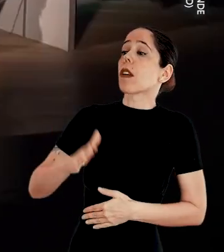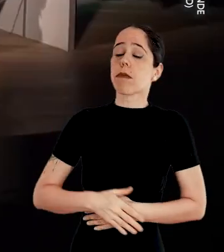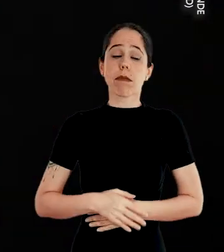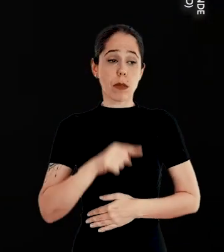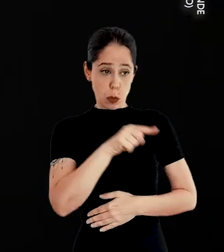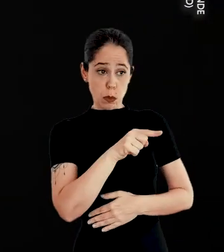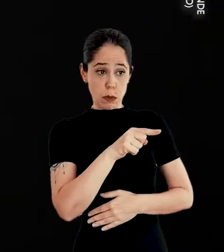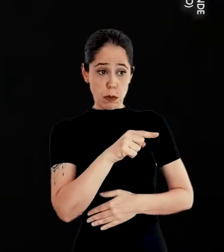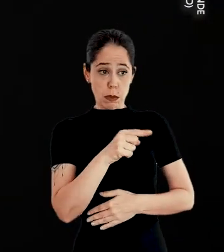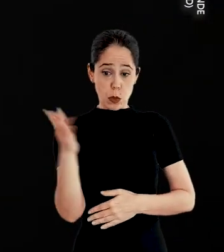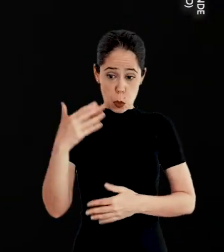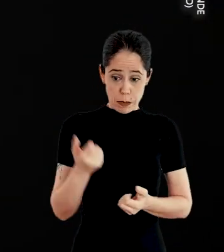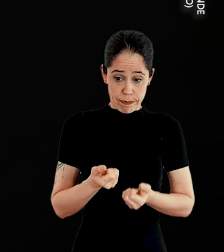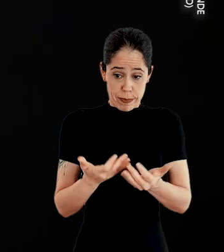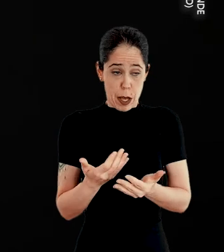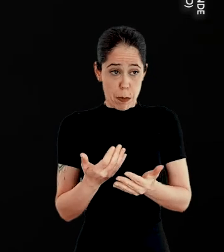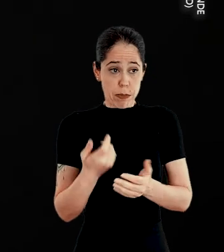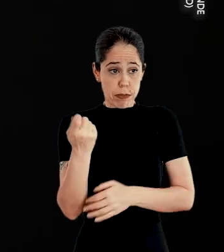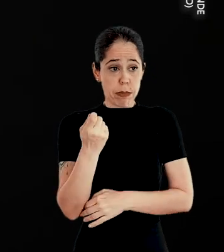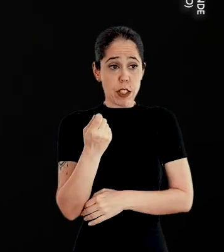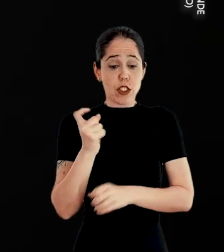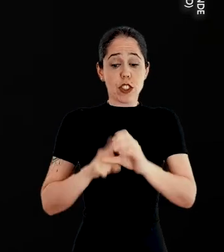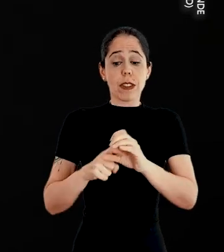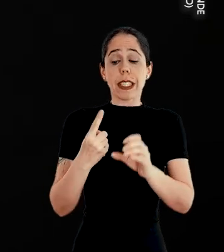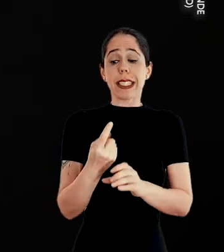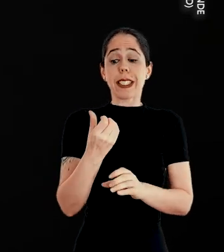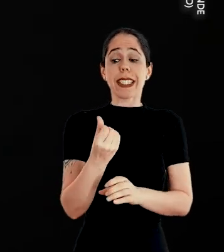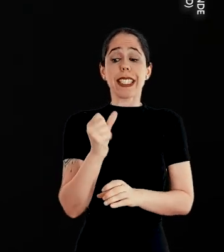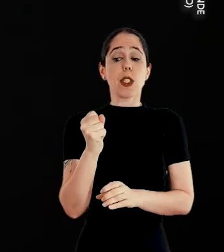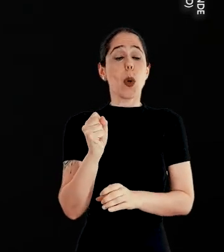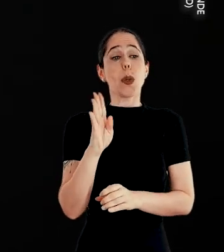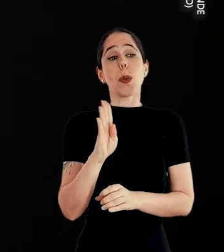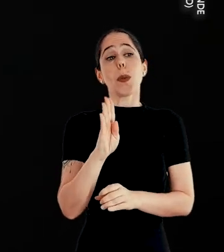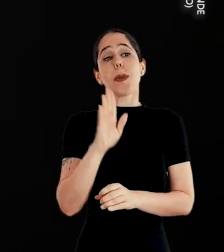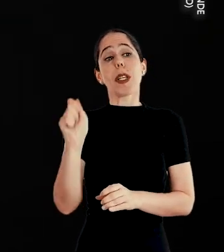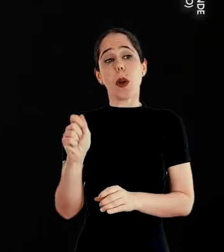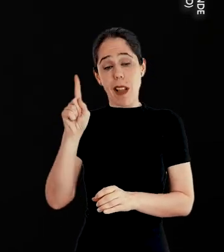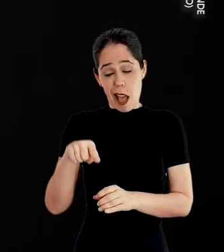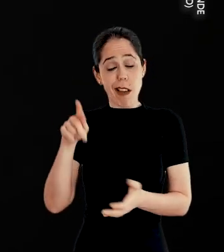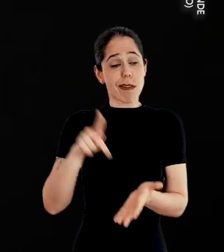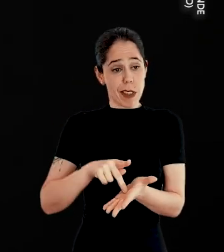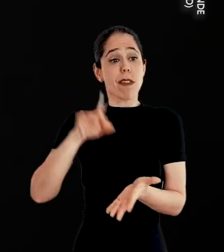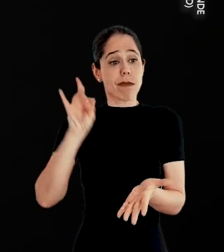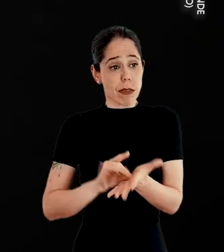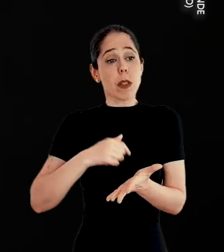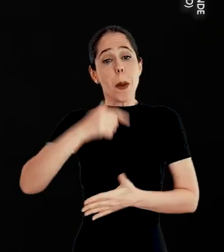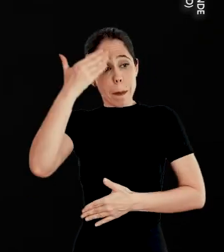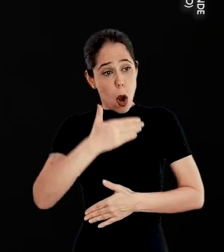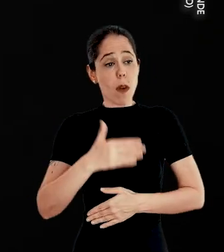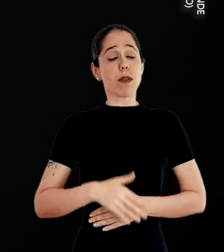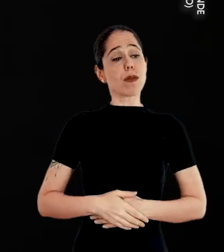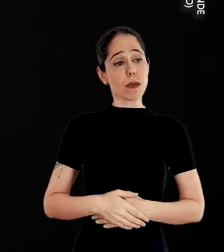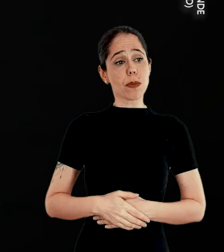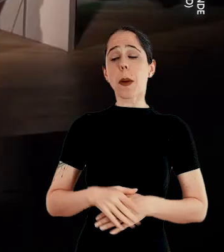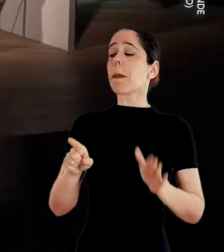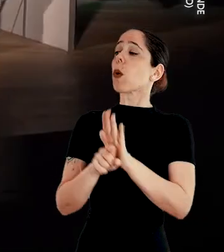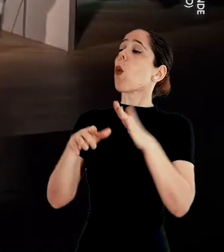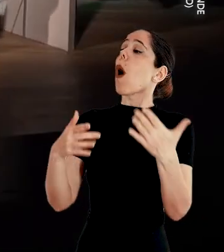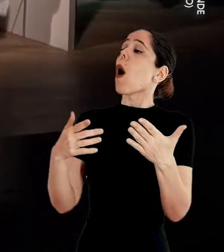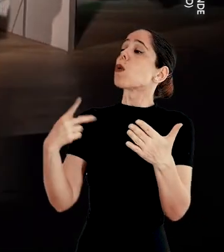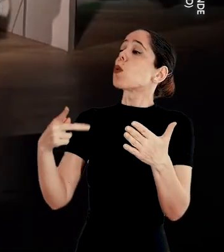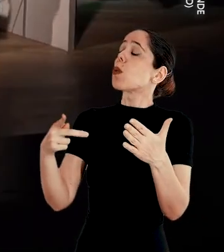O senhor trouxe para o Rio Grande do Sul uma dívida de 168 bilhões. Isto é fato e é verdade e eu lhe provo.